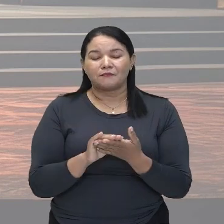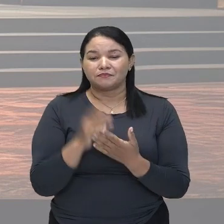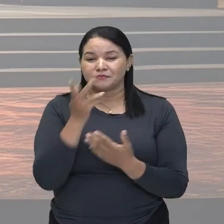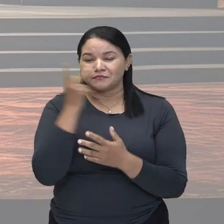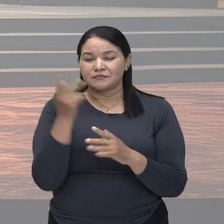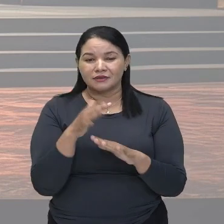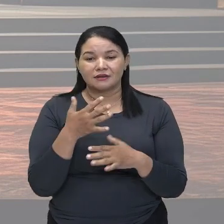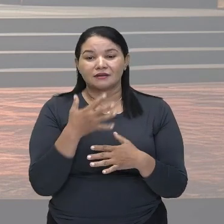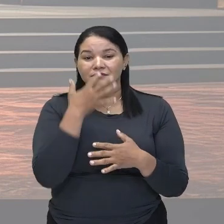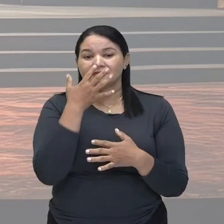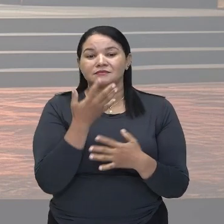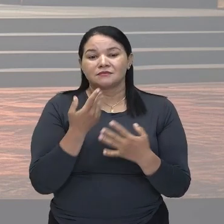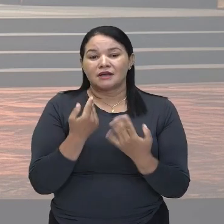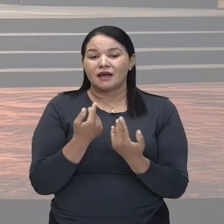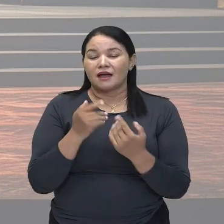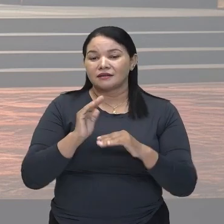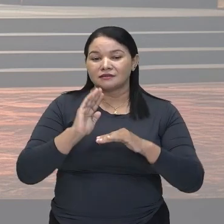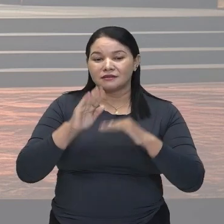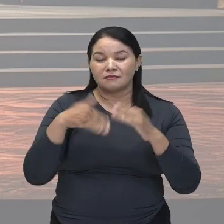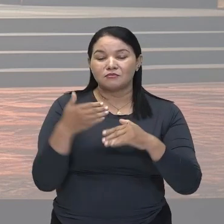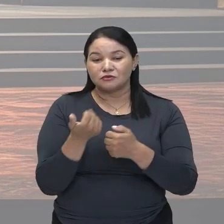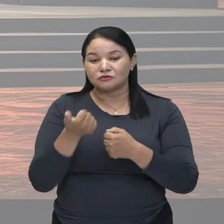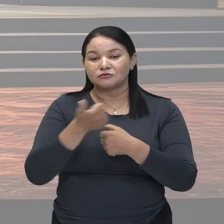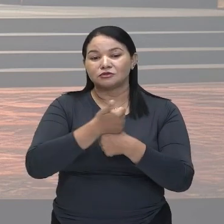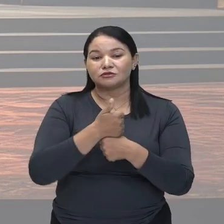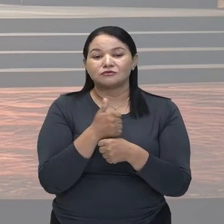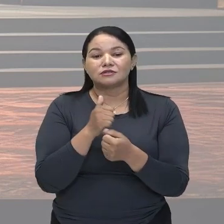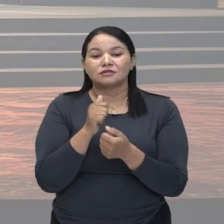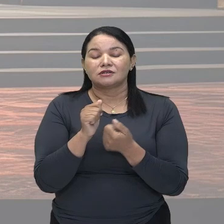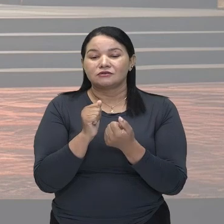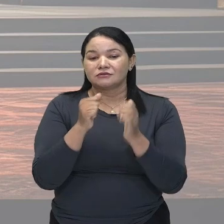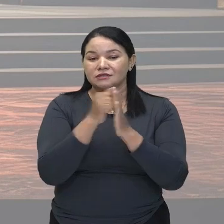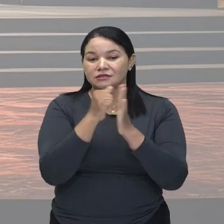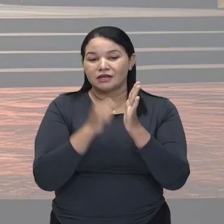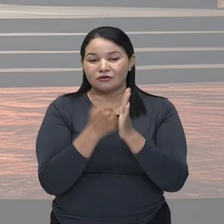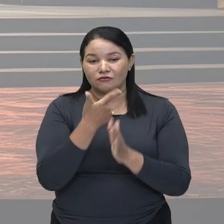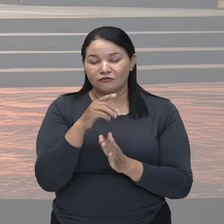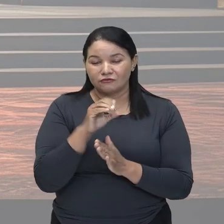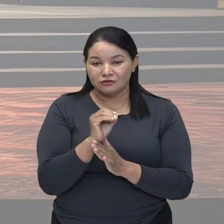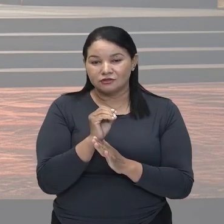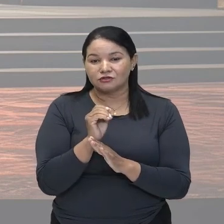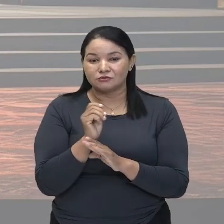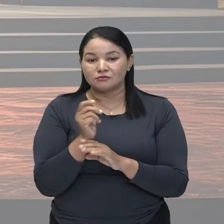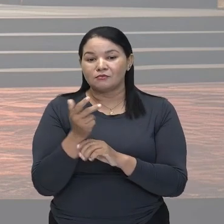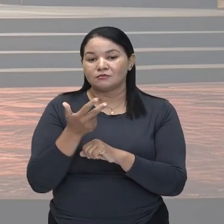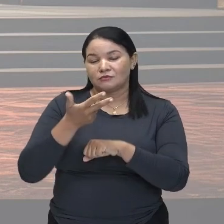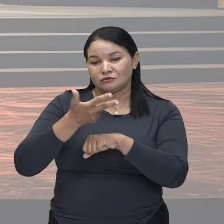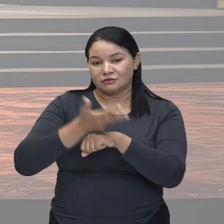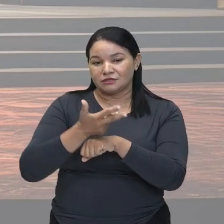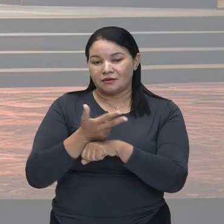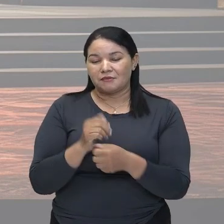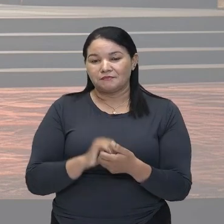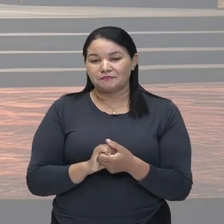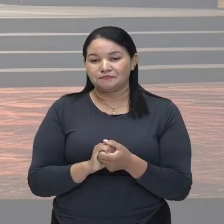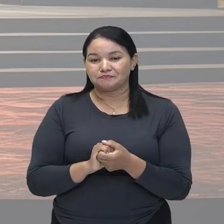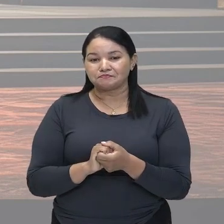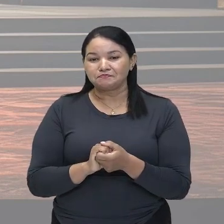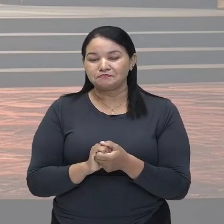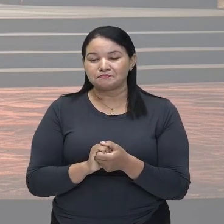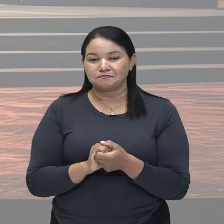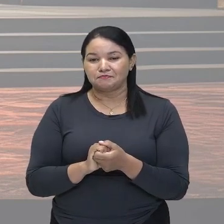ser gradativamente suplantada no século XX pelo cinema. Então,